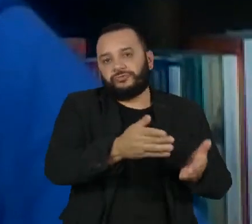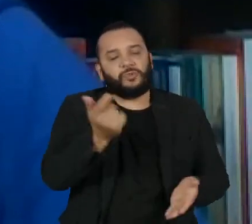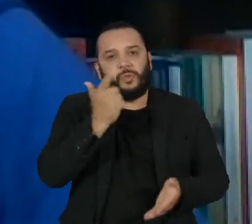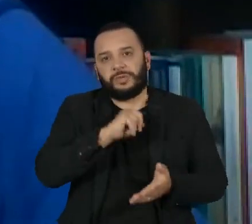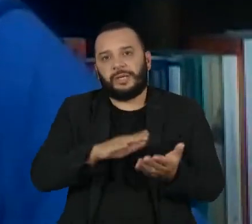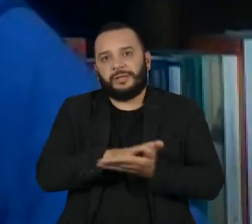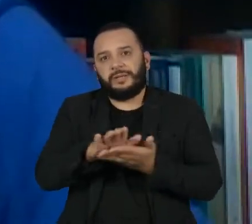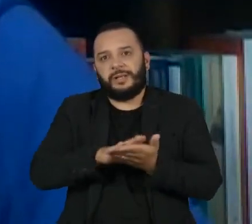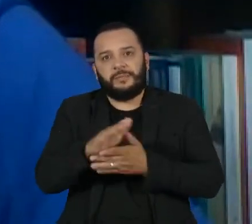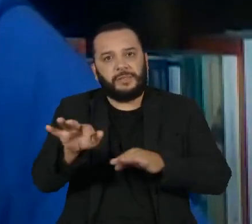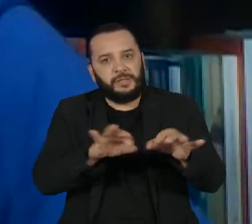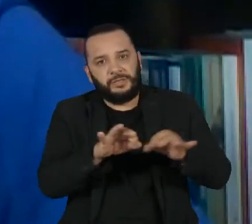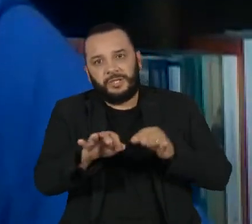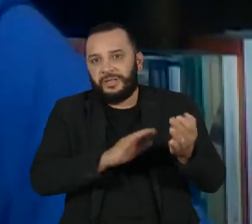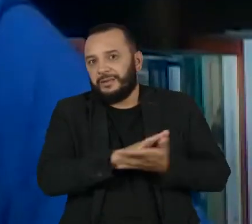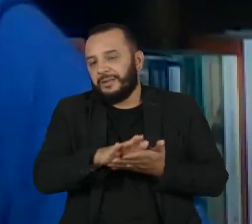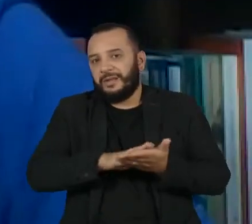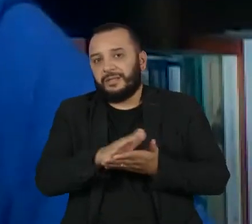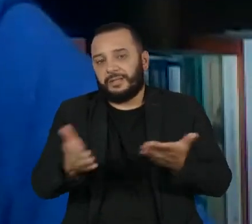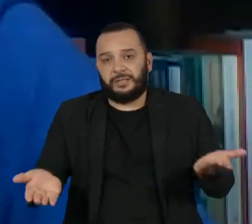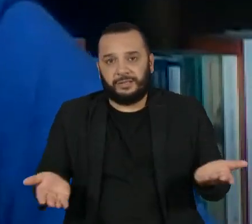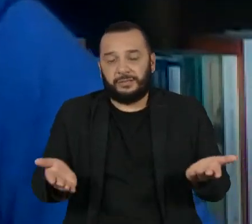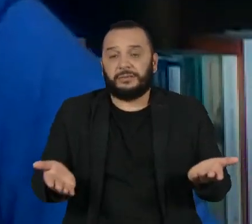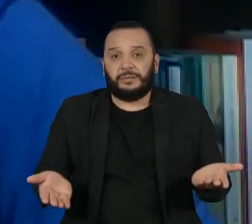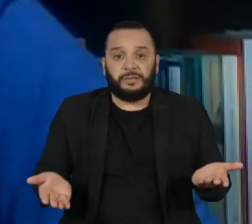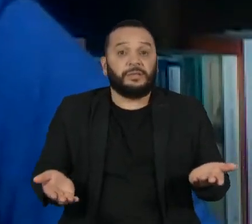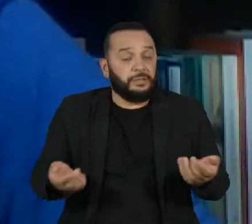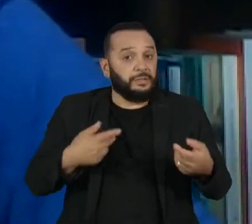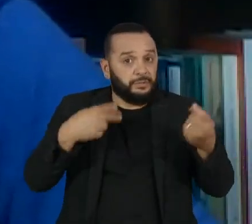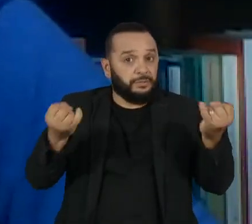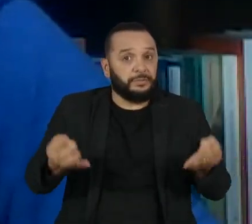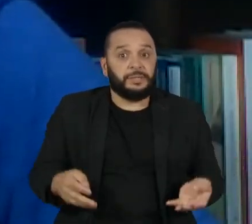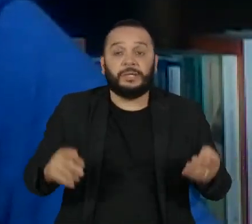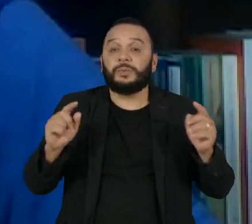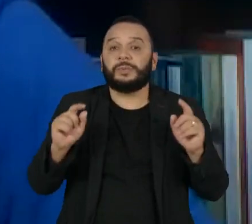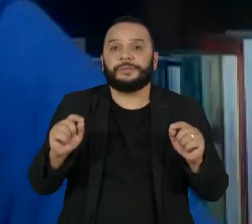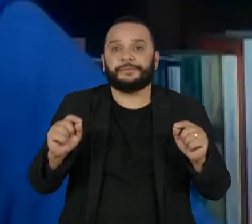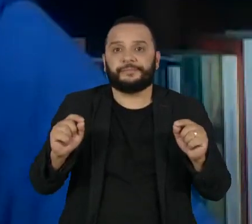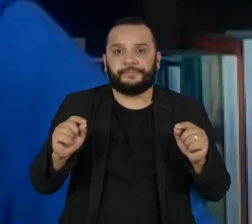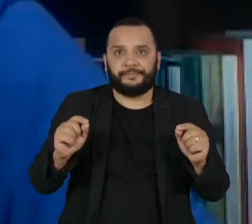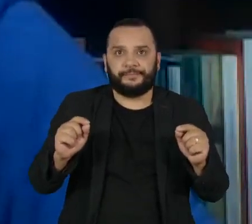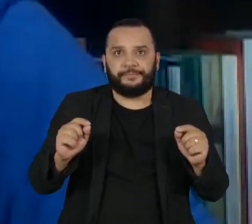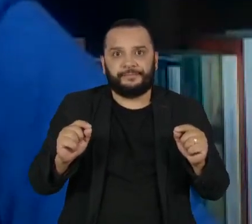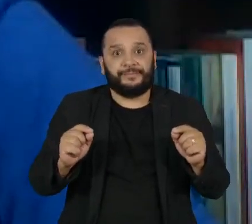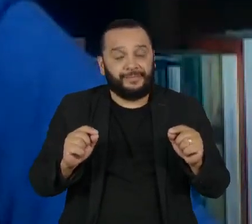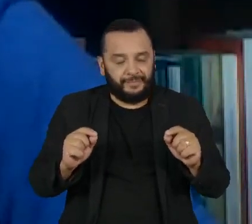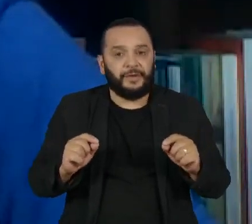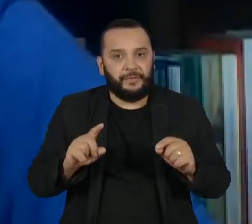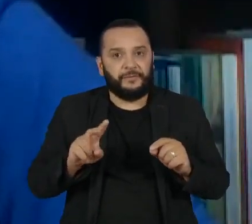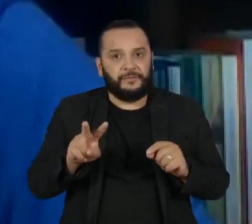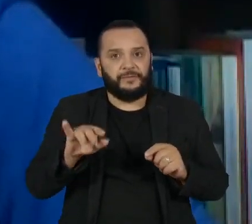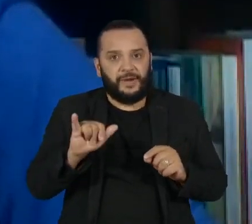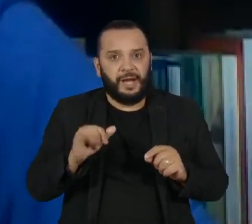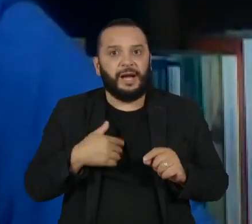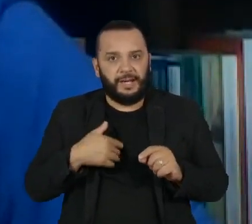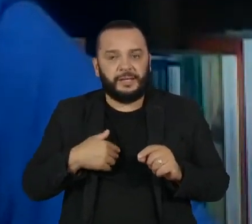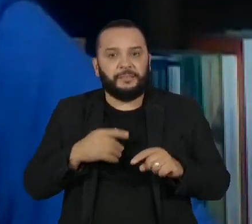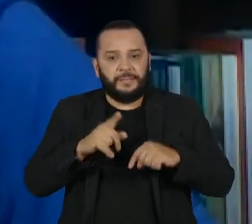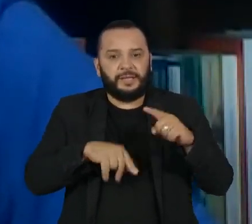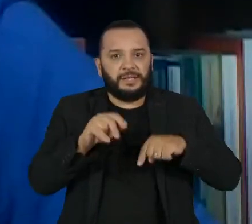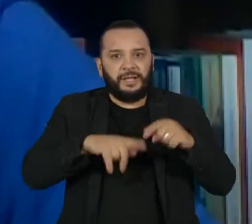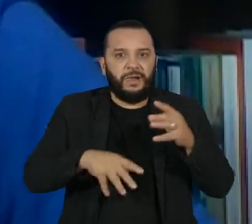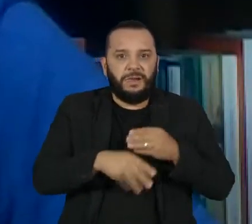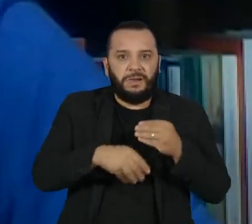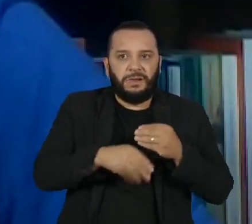intervalo de tempo. Então, a gente não está falando de um aumento de custo pequeno, aumento de custo significativo